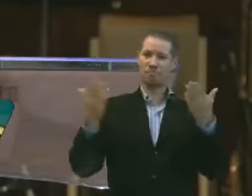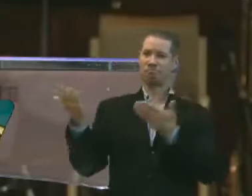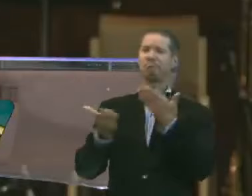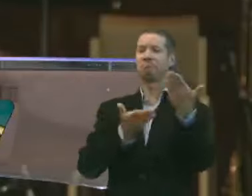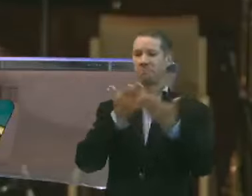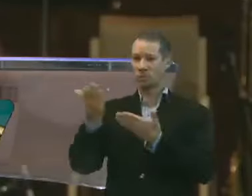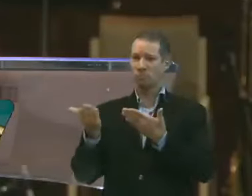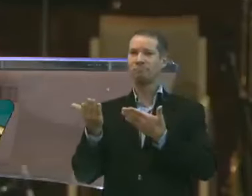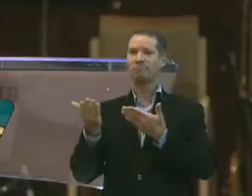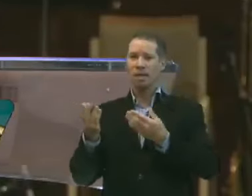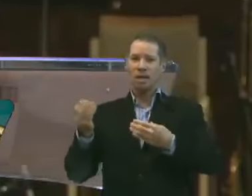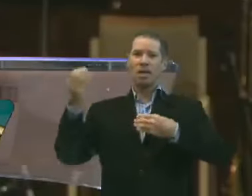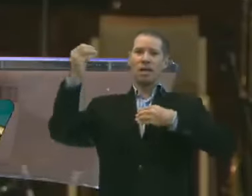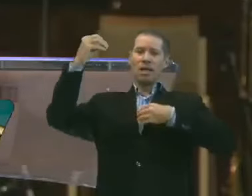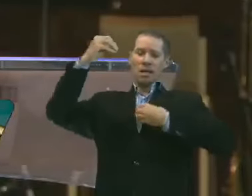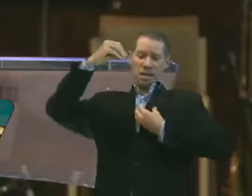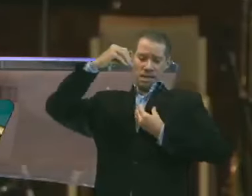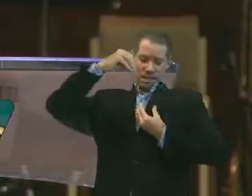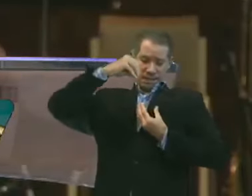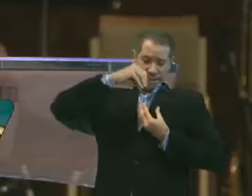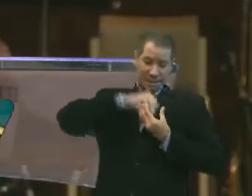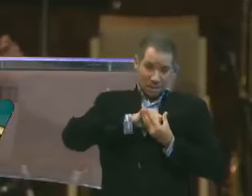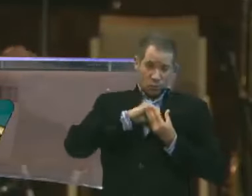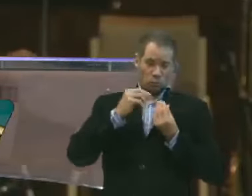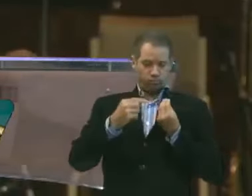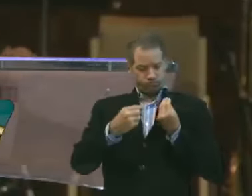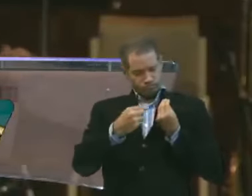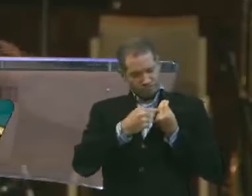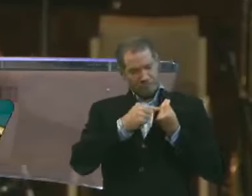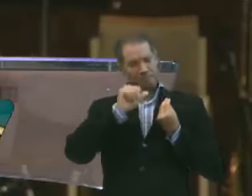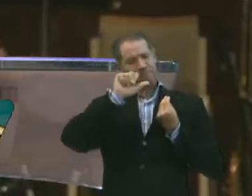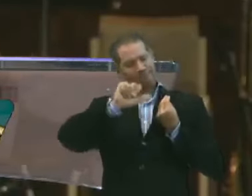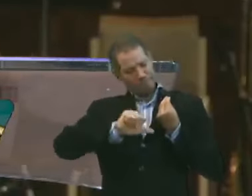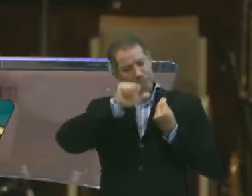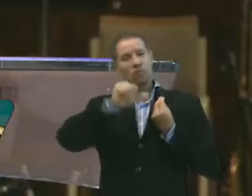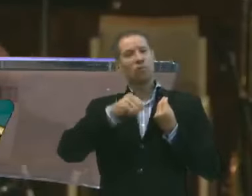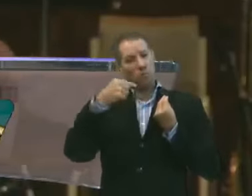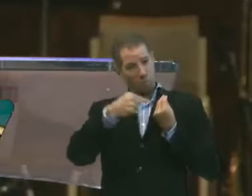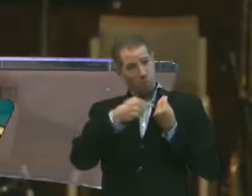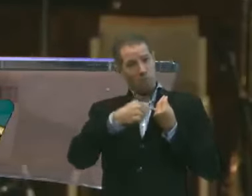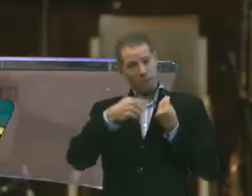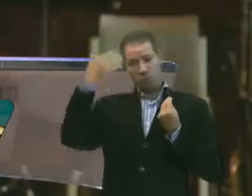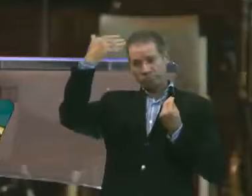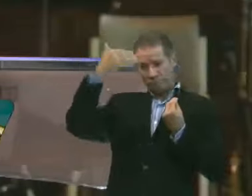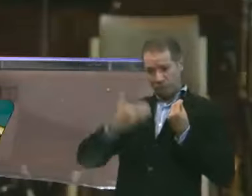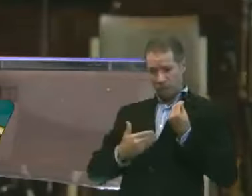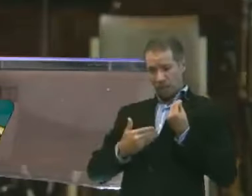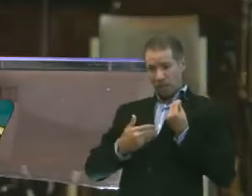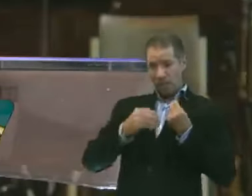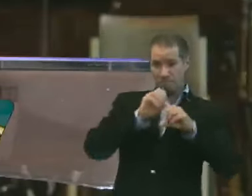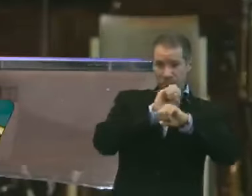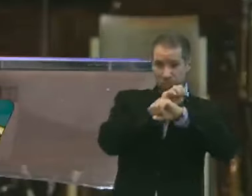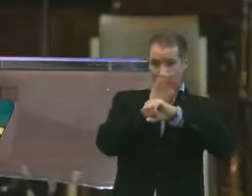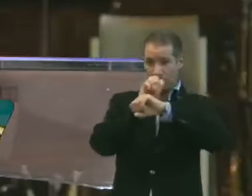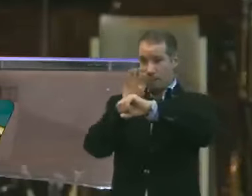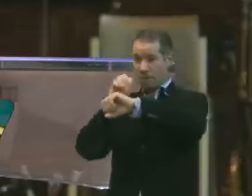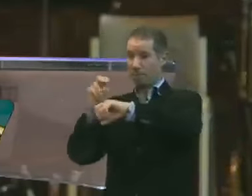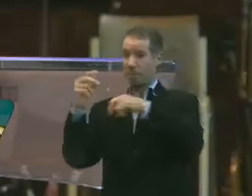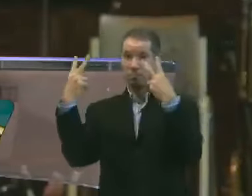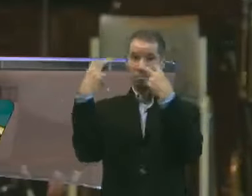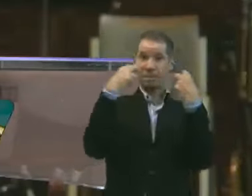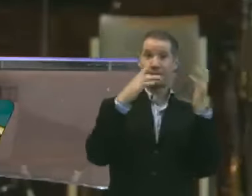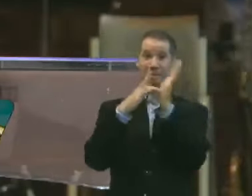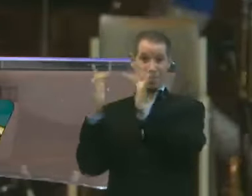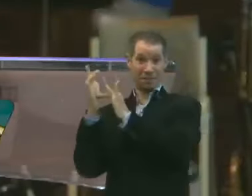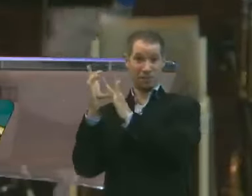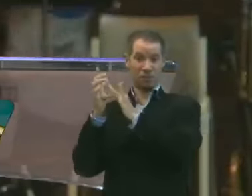germinar dentro da sua vida. Transformando quem você é. Em alguém que reflete Jesus. E se você